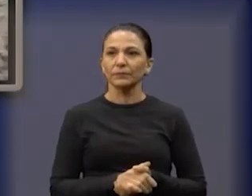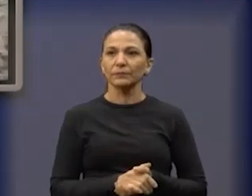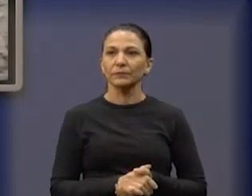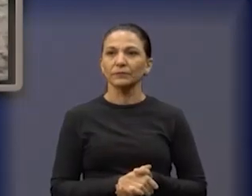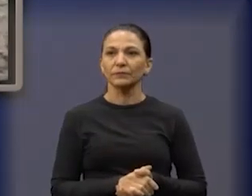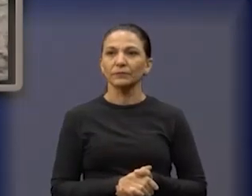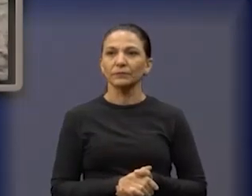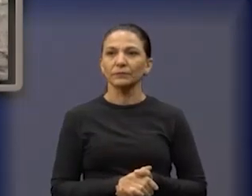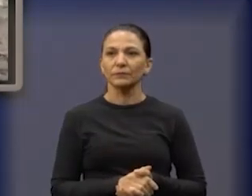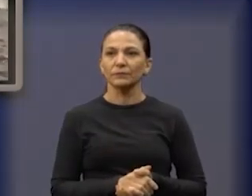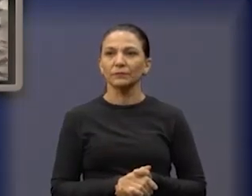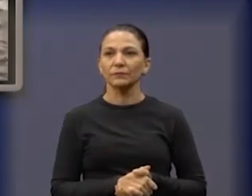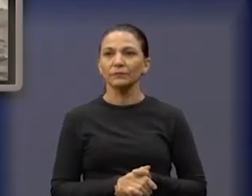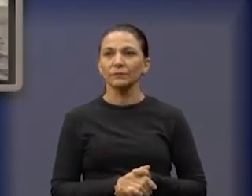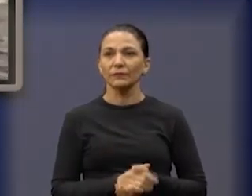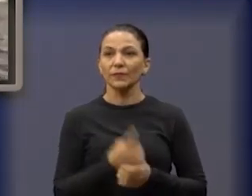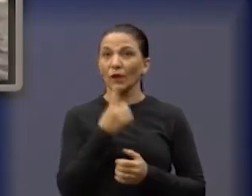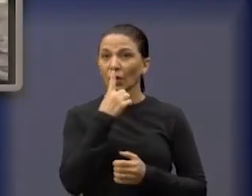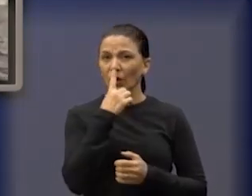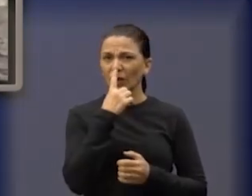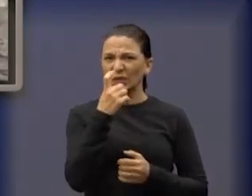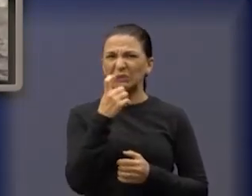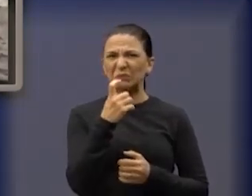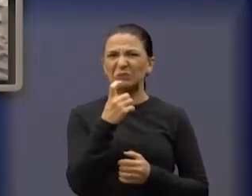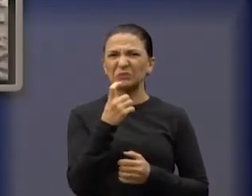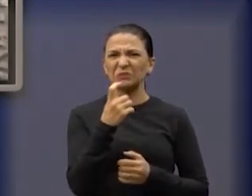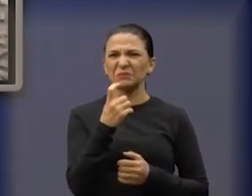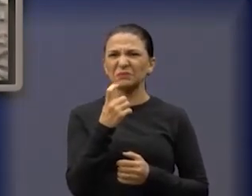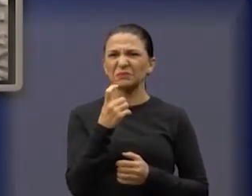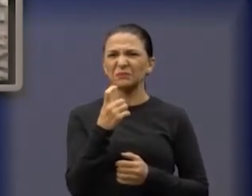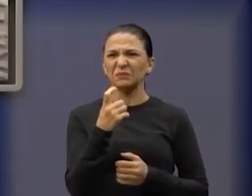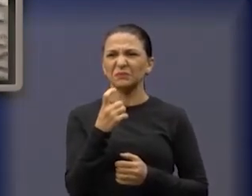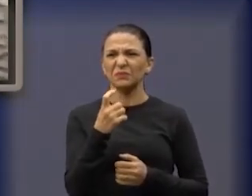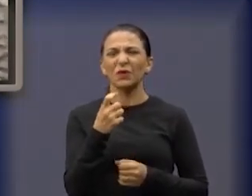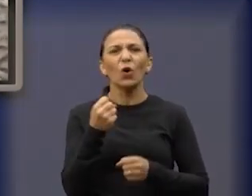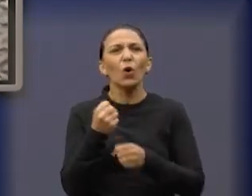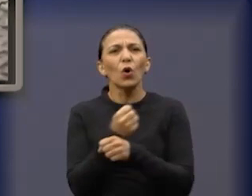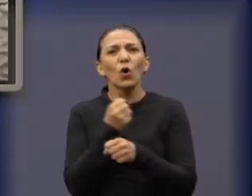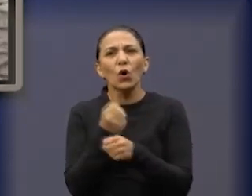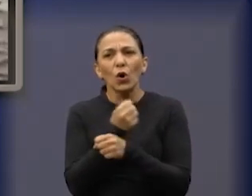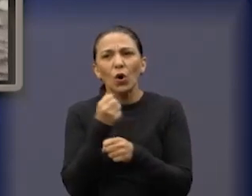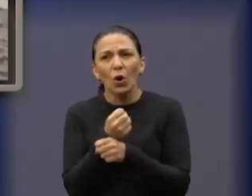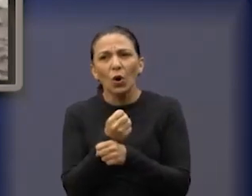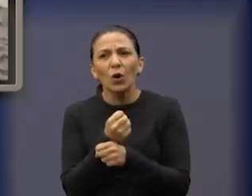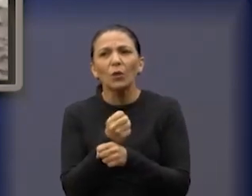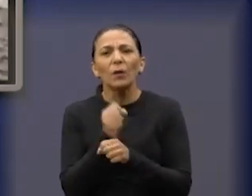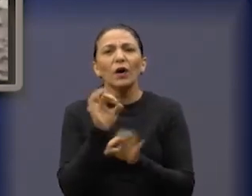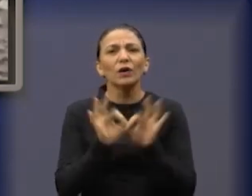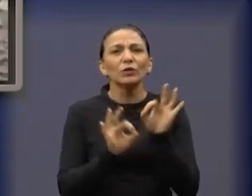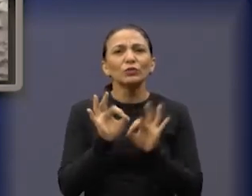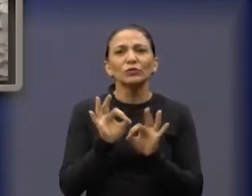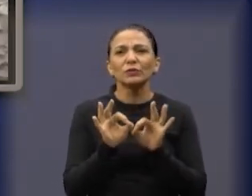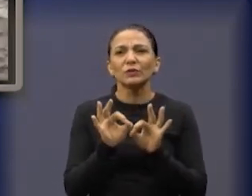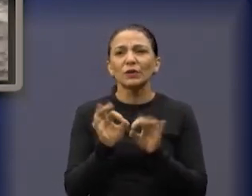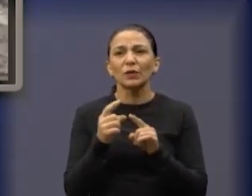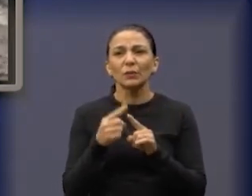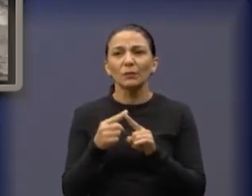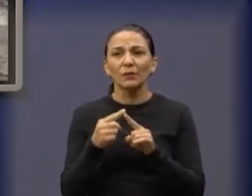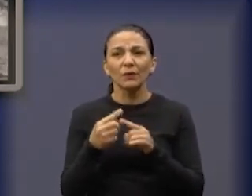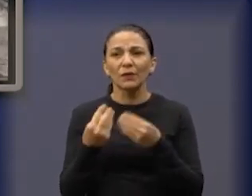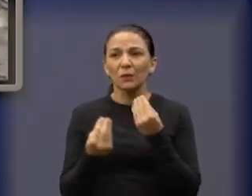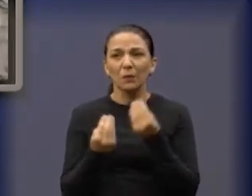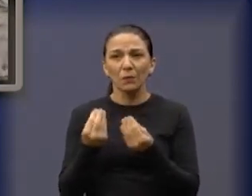Tá aí, ó. Esse aí era o esgoto. Entendeu? Eles precisaram fazer uma obra, simplesmente tem que abrir e jogar no rio.